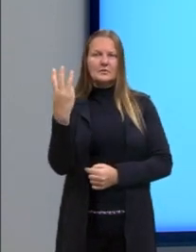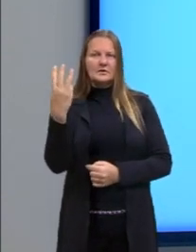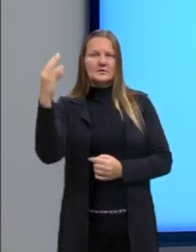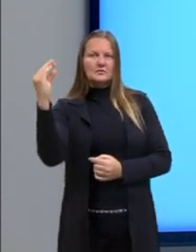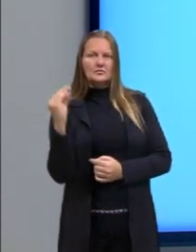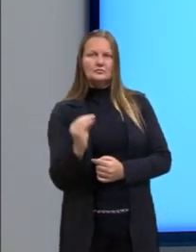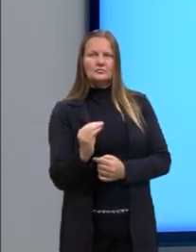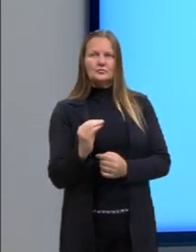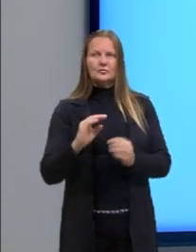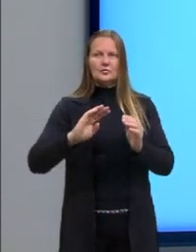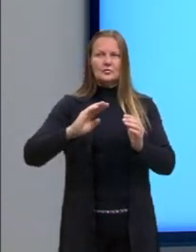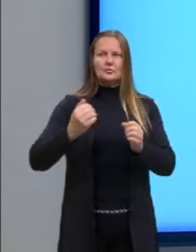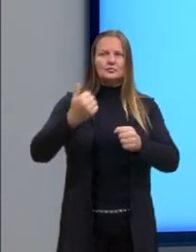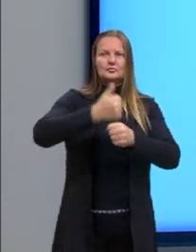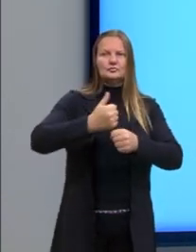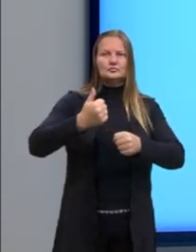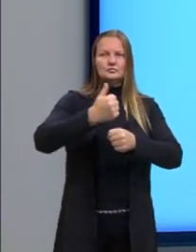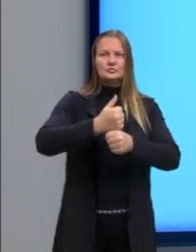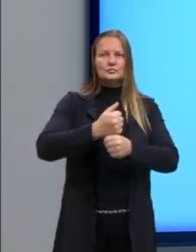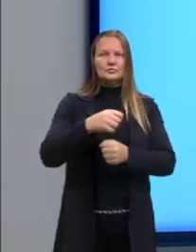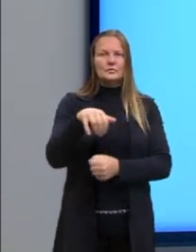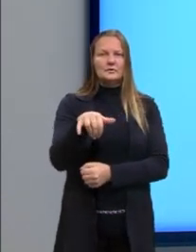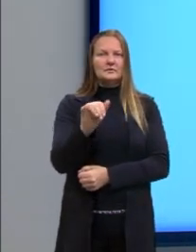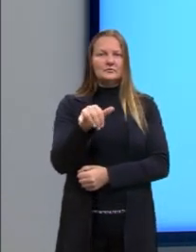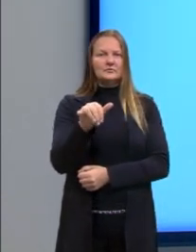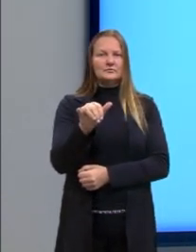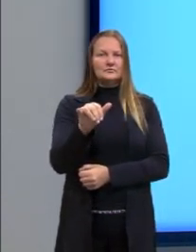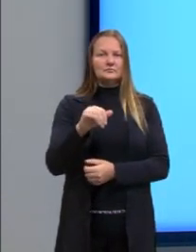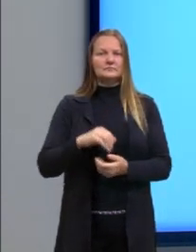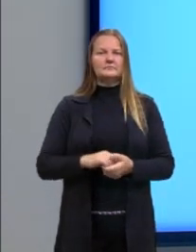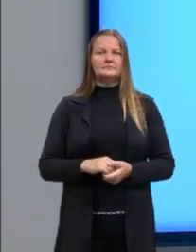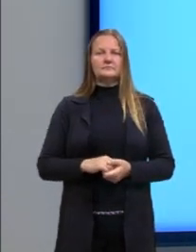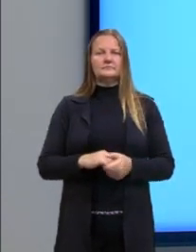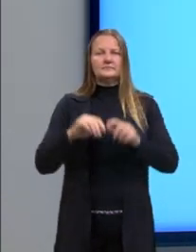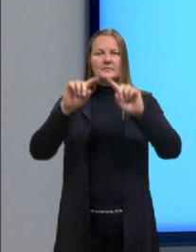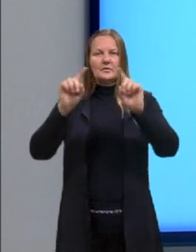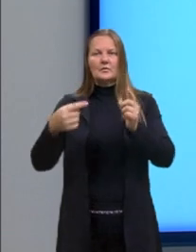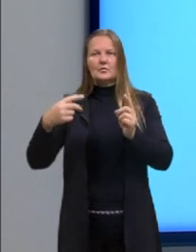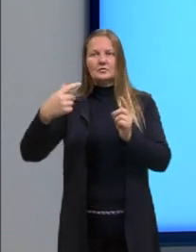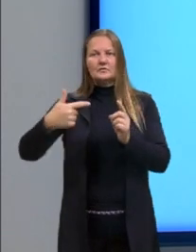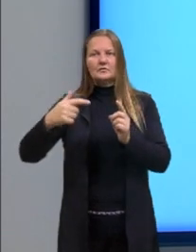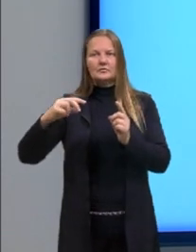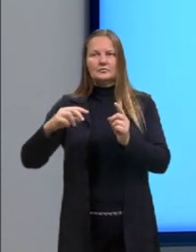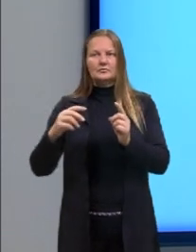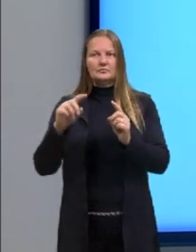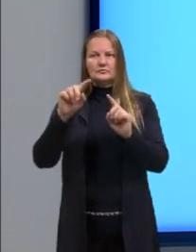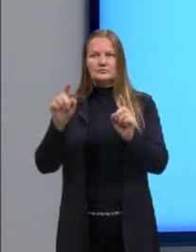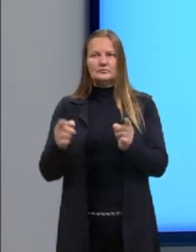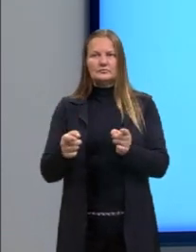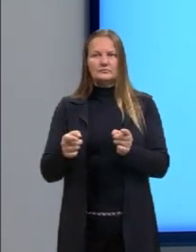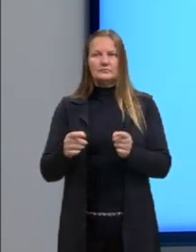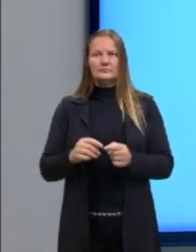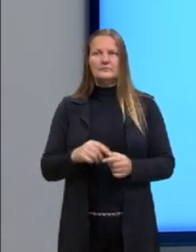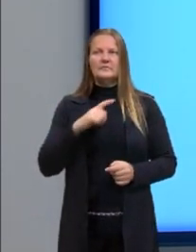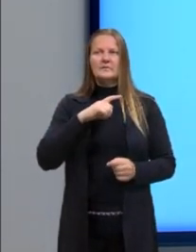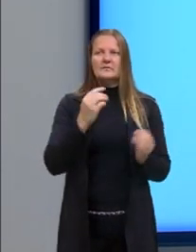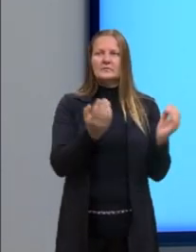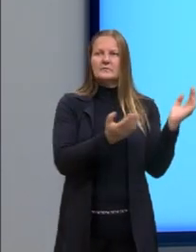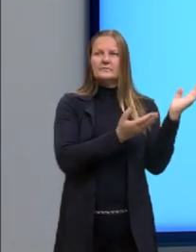nós vamos substituir na coordenada do Y, então, no segundo parênteses, né? E aí nós teríamos